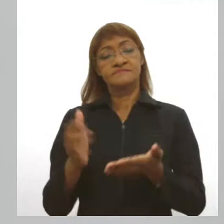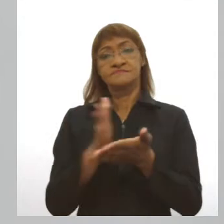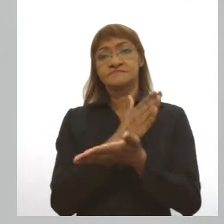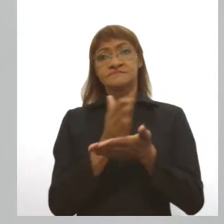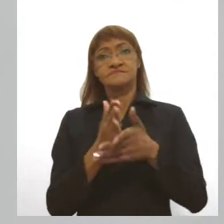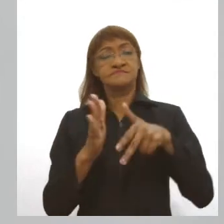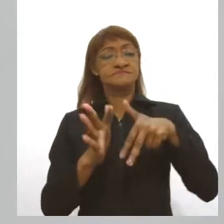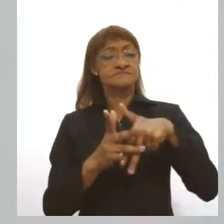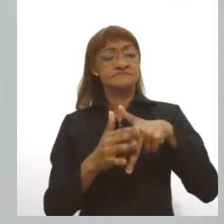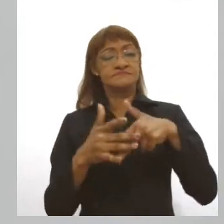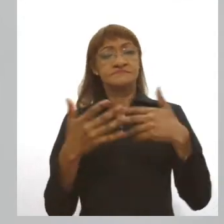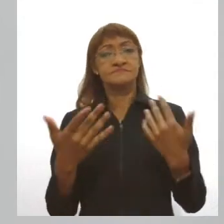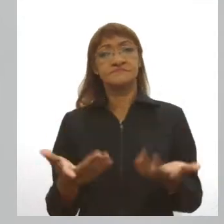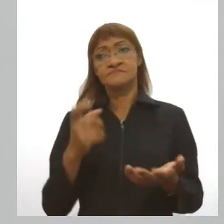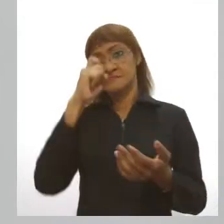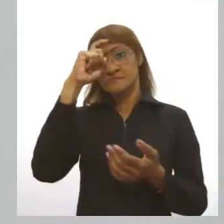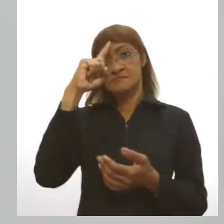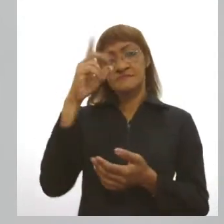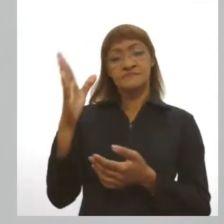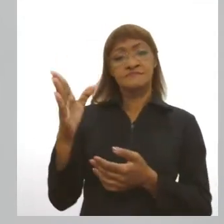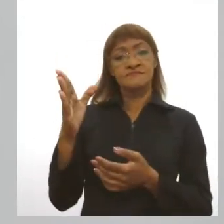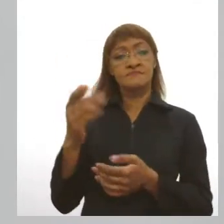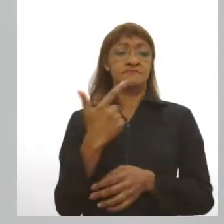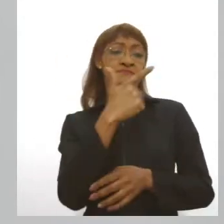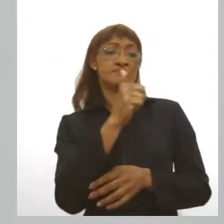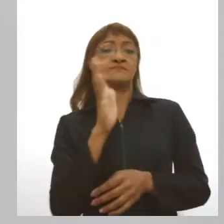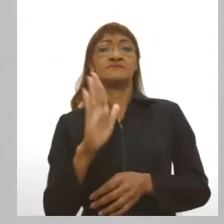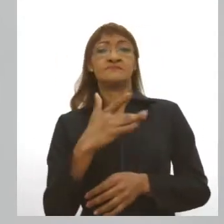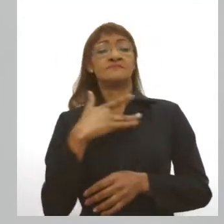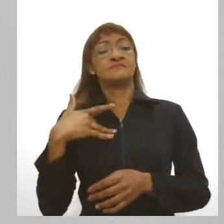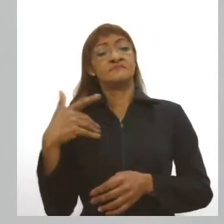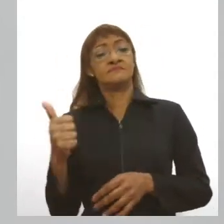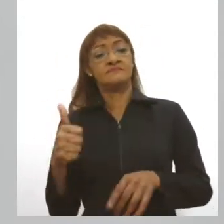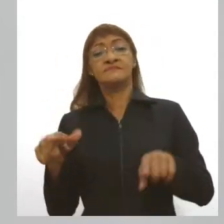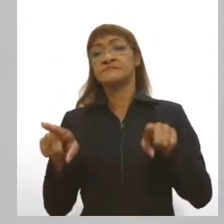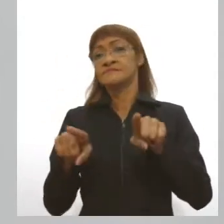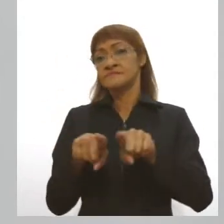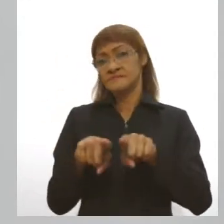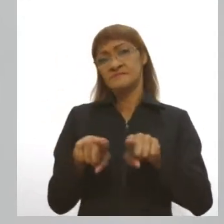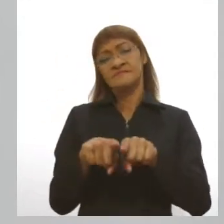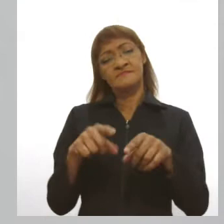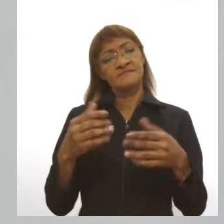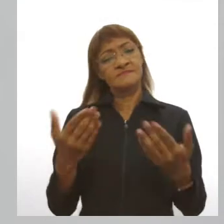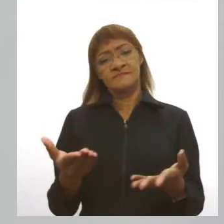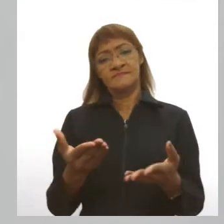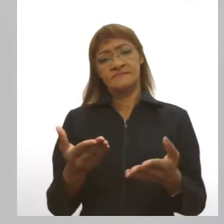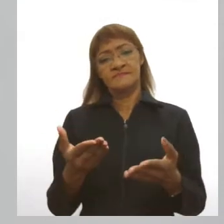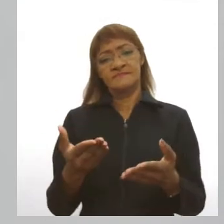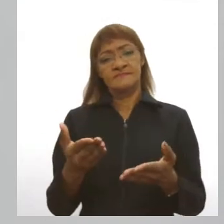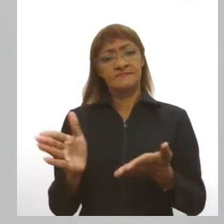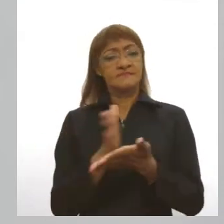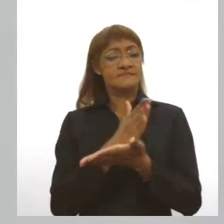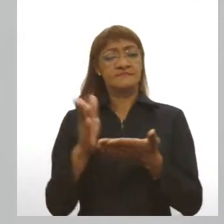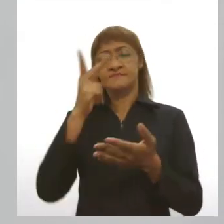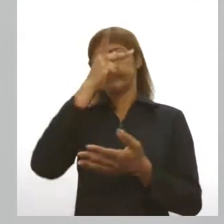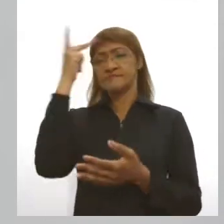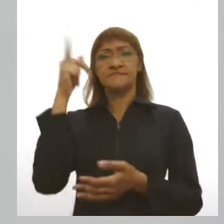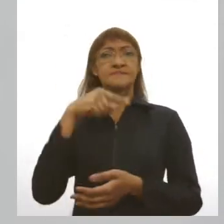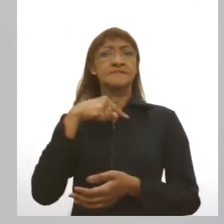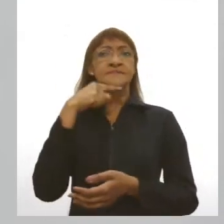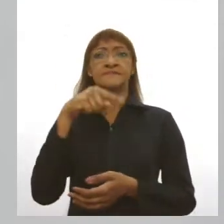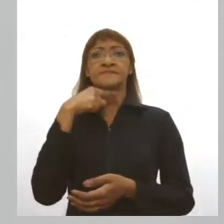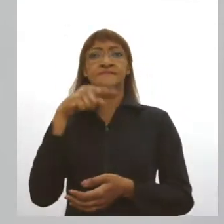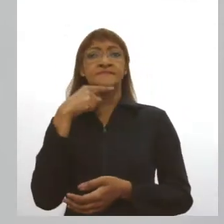sendo tratadas, outros recuperados, mas também existem situações em que as pessoas não conseguem superar